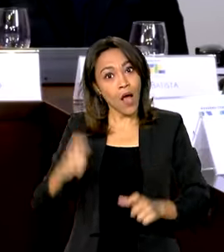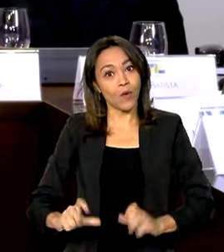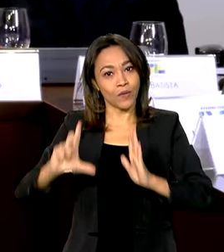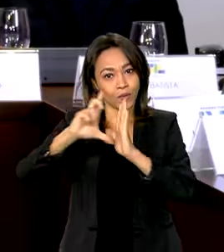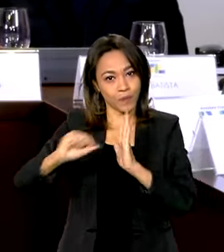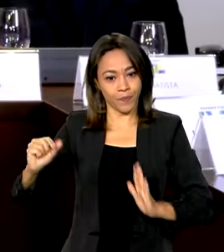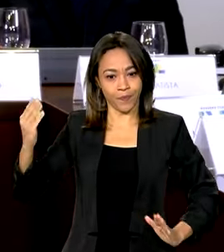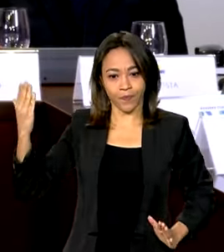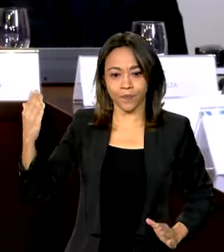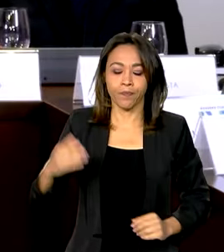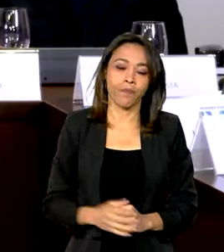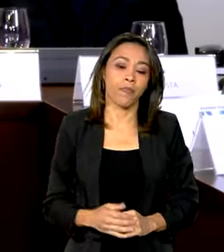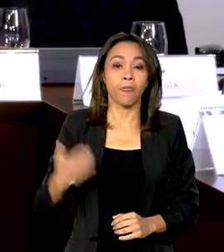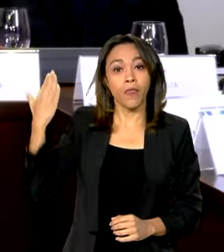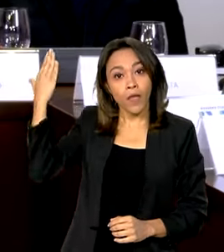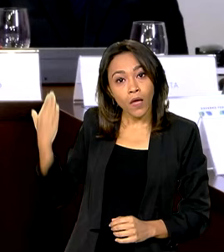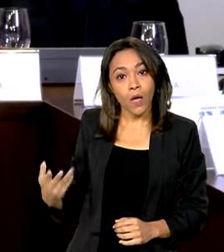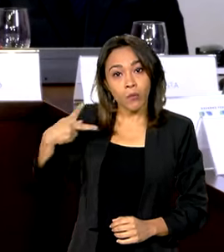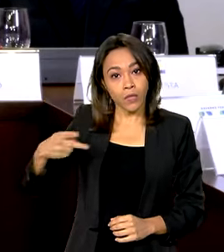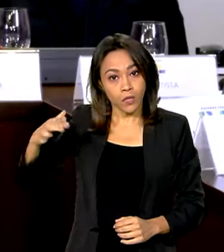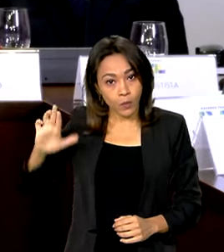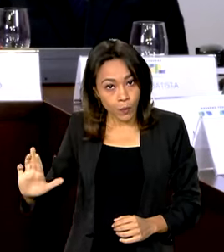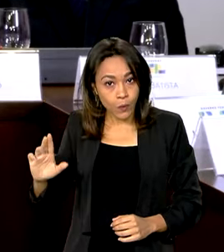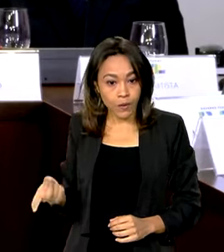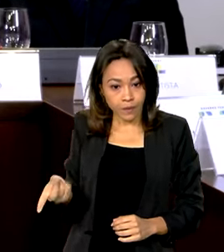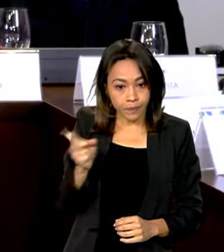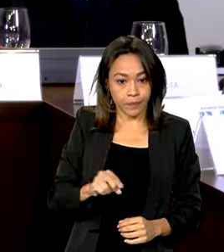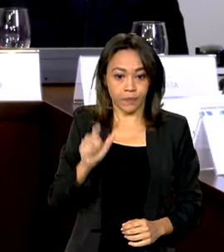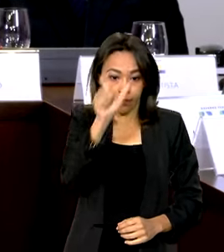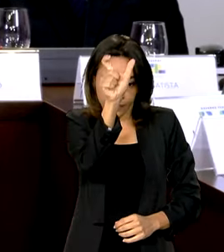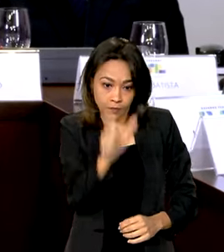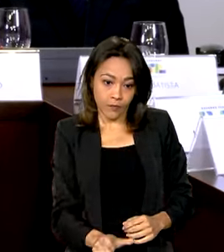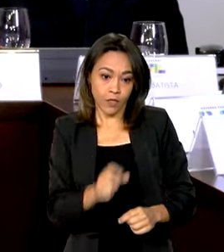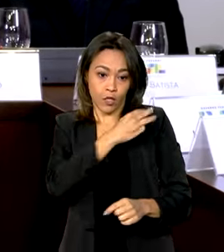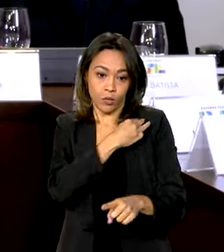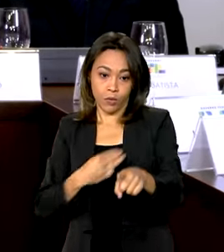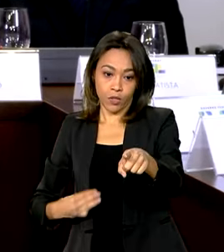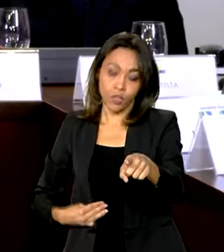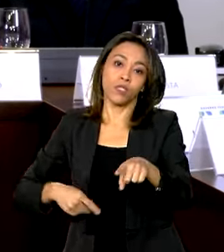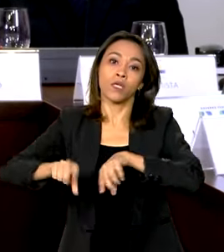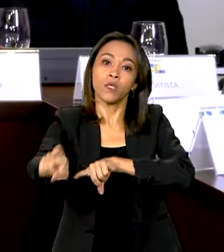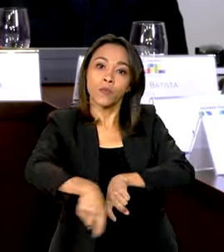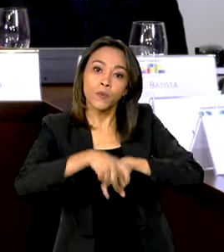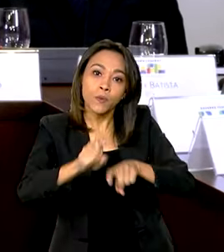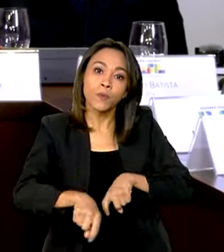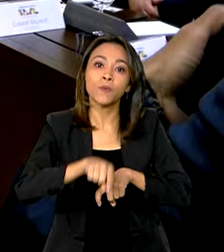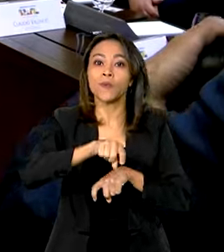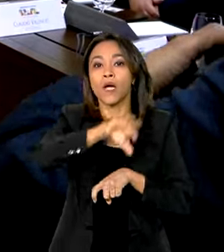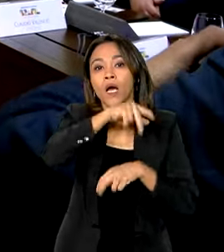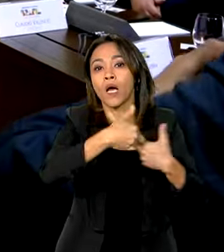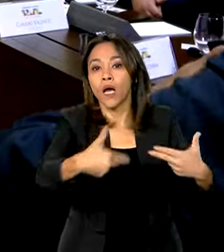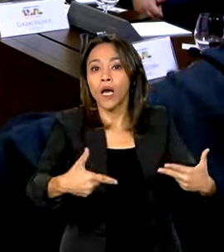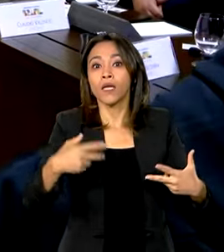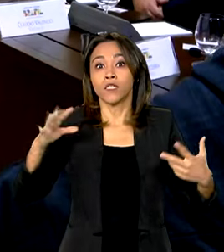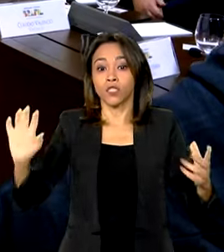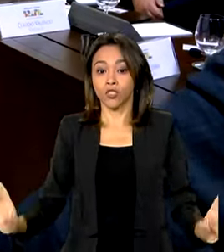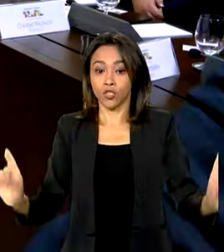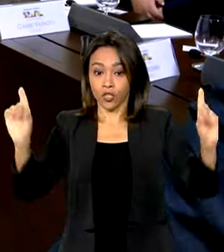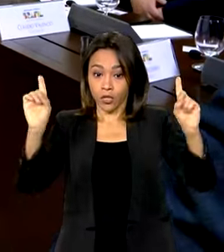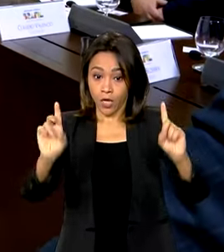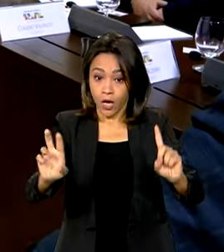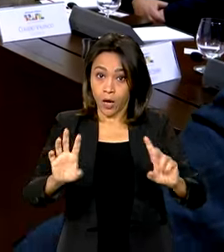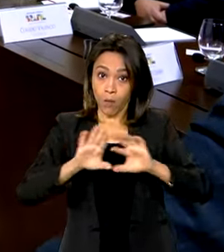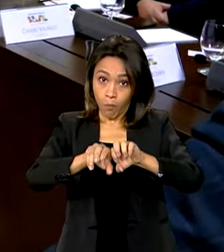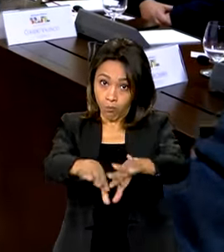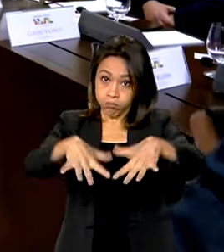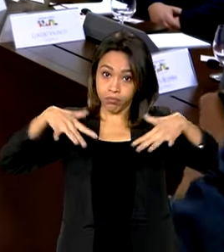O presidente Luiz Inácio Lula da Silva e o ministro da Agricultura e Pecuária, Carlos Fávaro, se reuniram com representantes